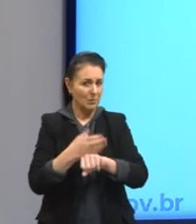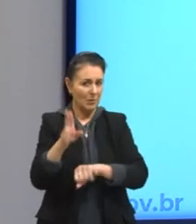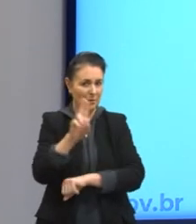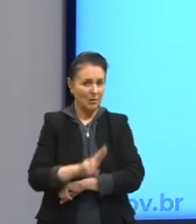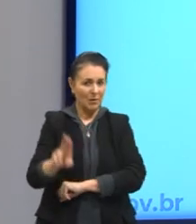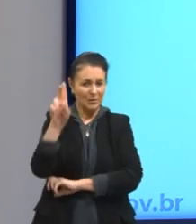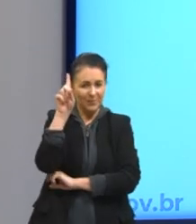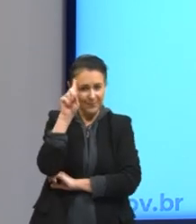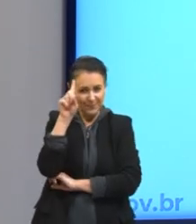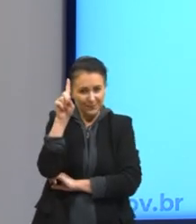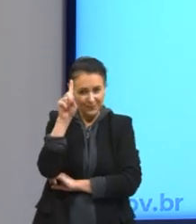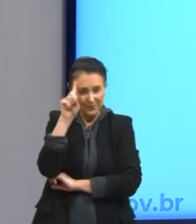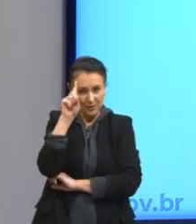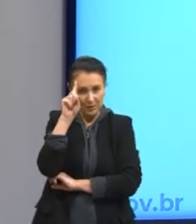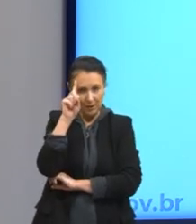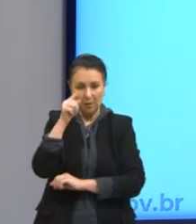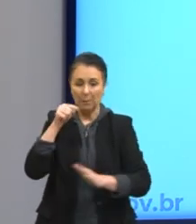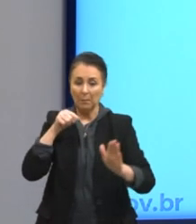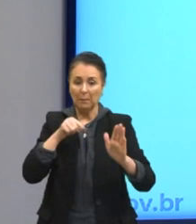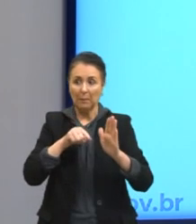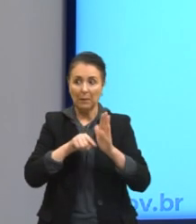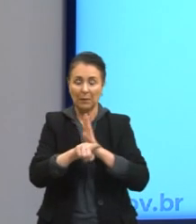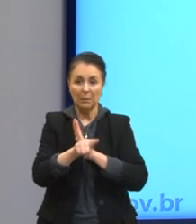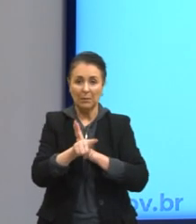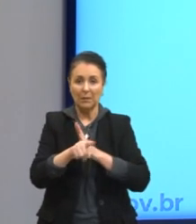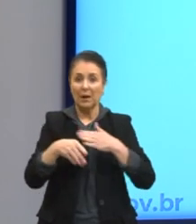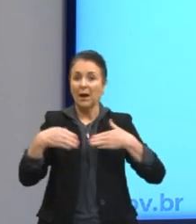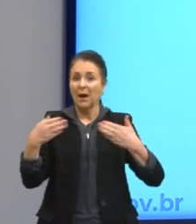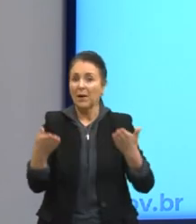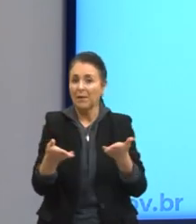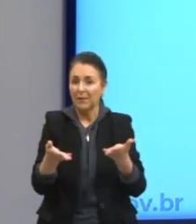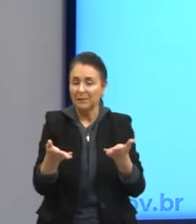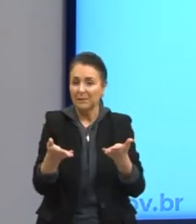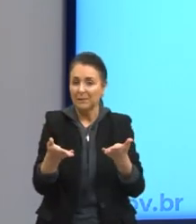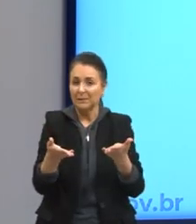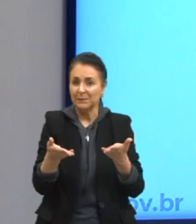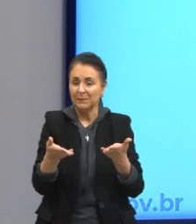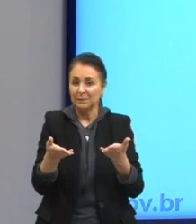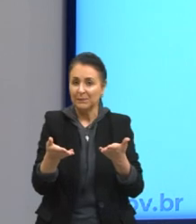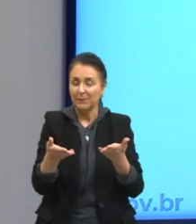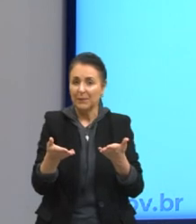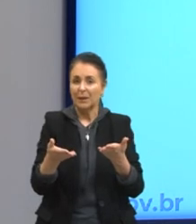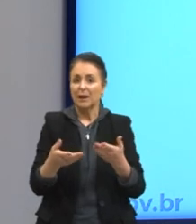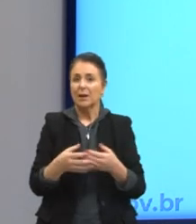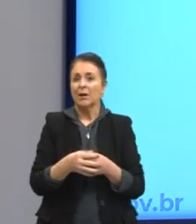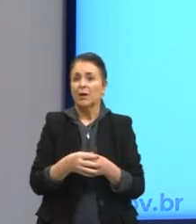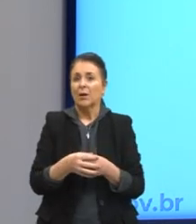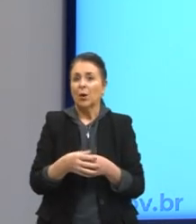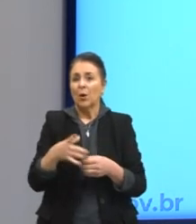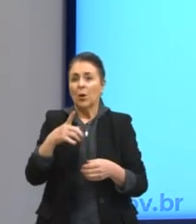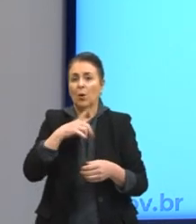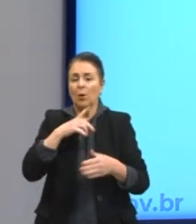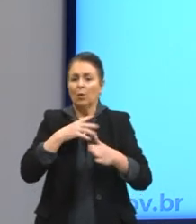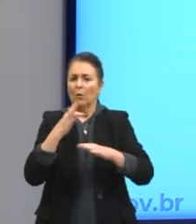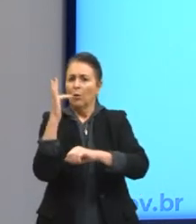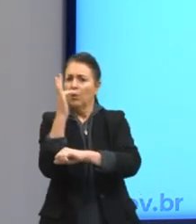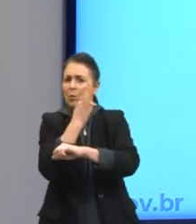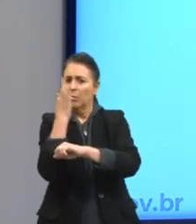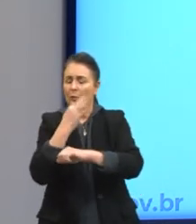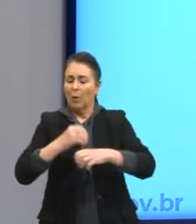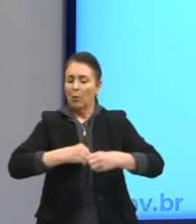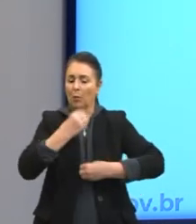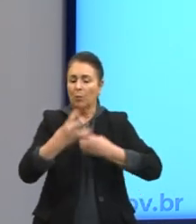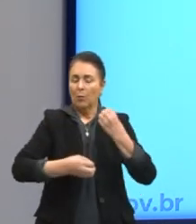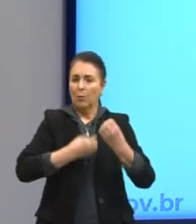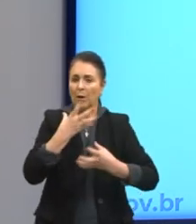dia. Vamos ver o que a questão pede para ver se ela nos ajuda. Com apuro formal, o poema tece um